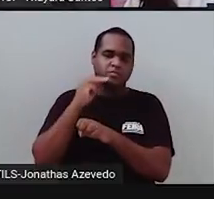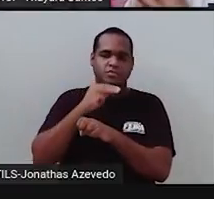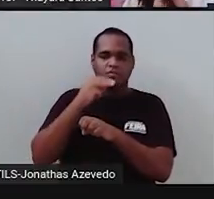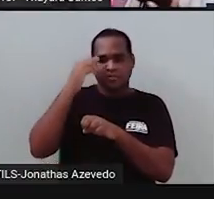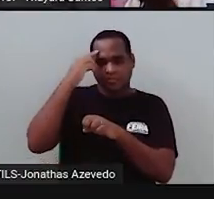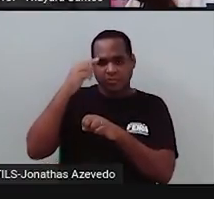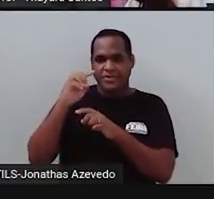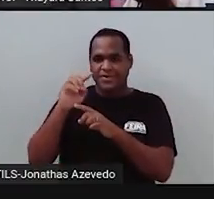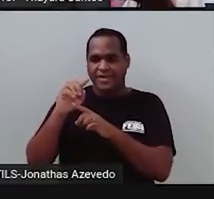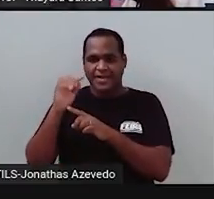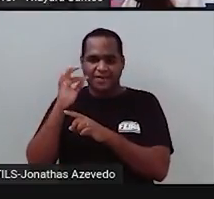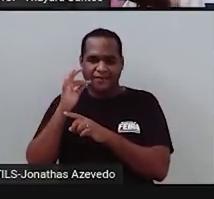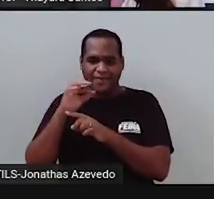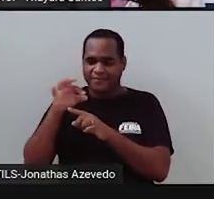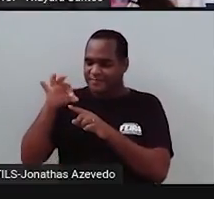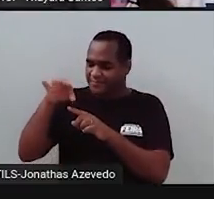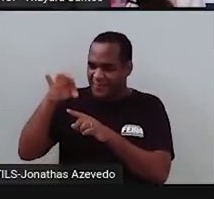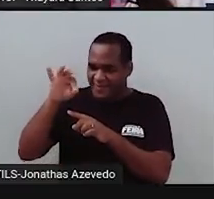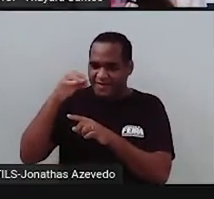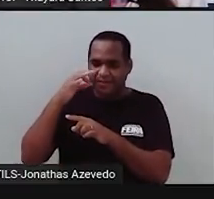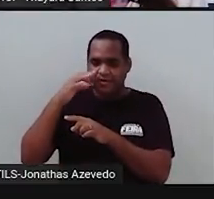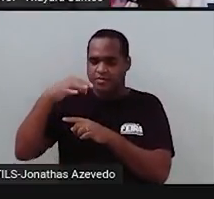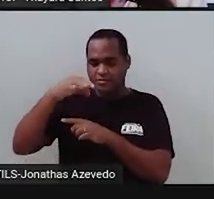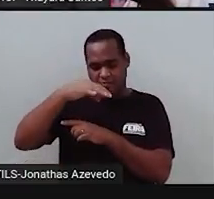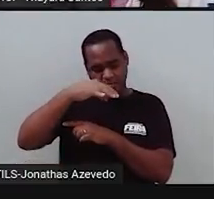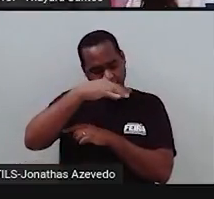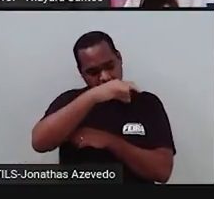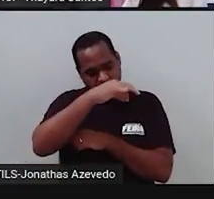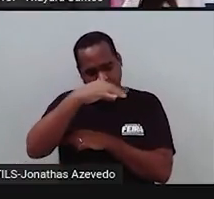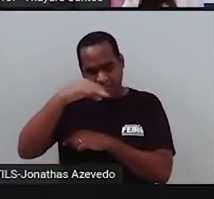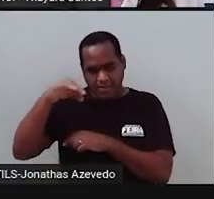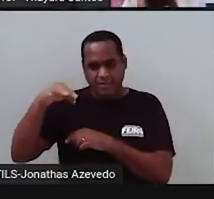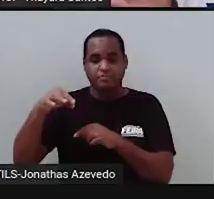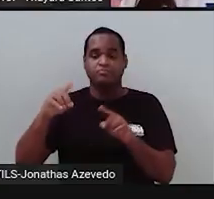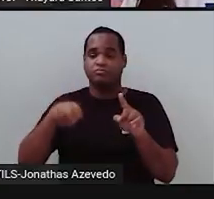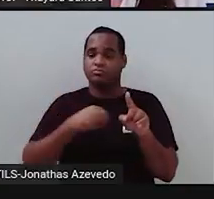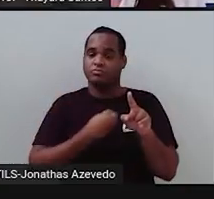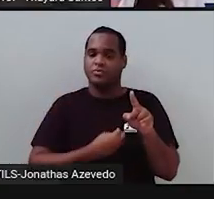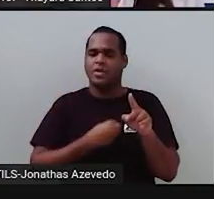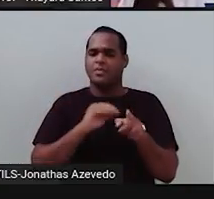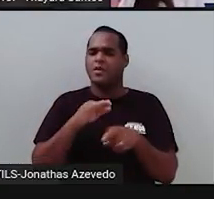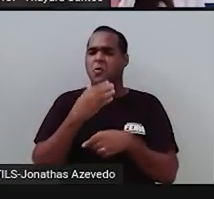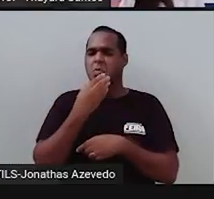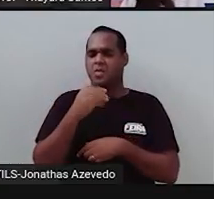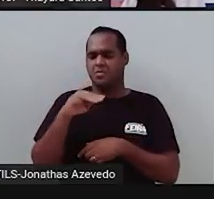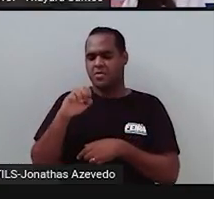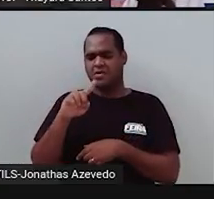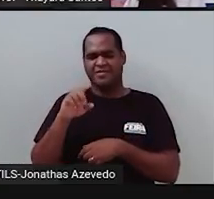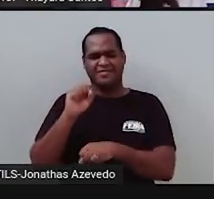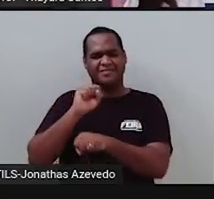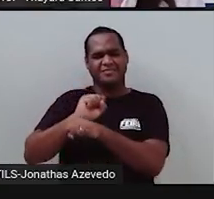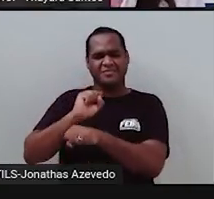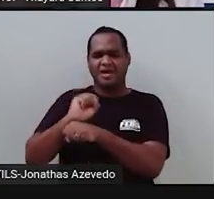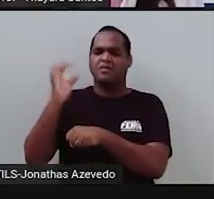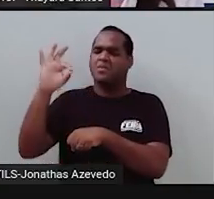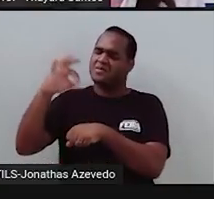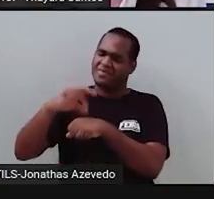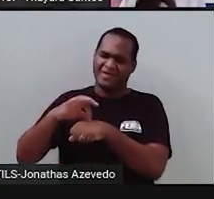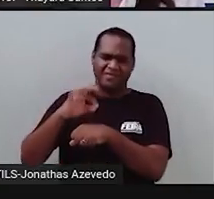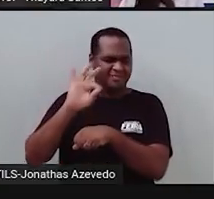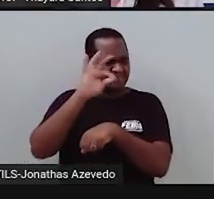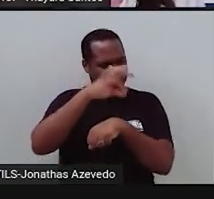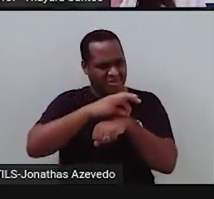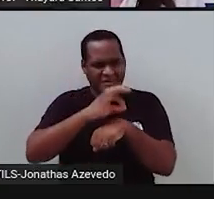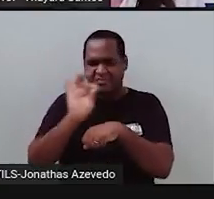com o gameta masculino, verdade, a célula reprodutiva masculina. Só que Mindel não podia esperar a abelha chegar lá e fazer isso.